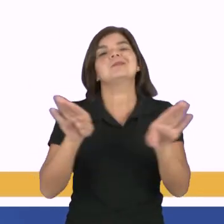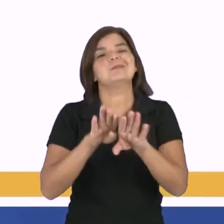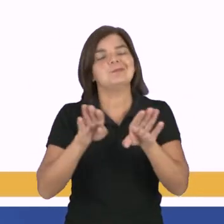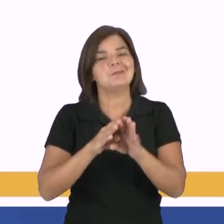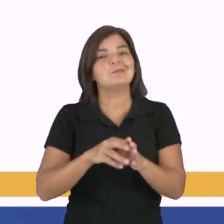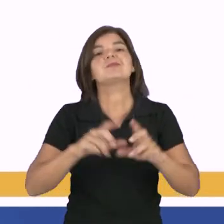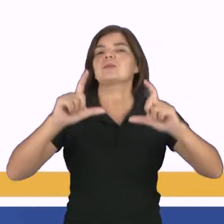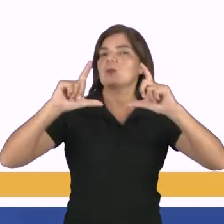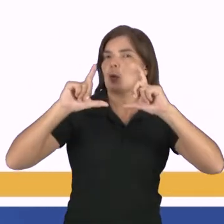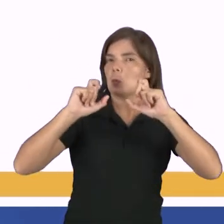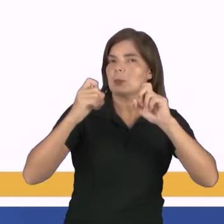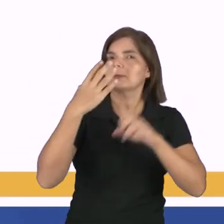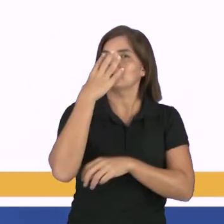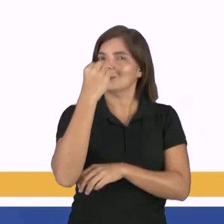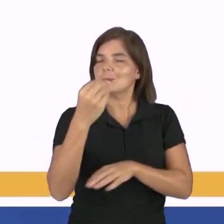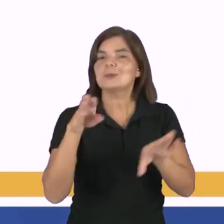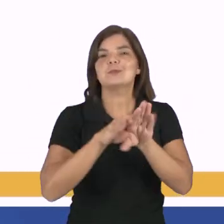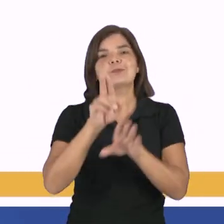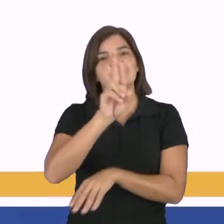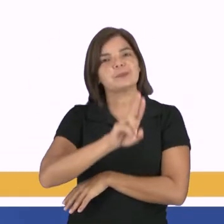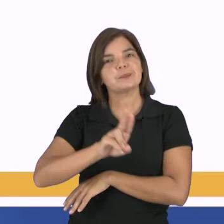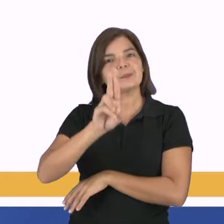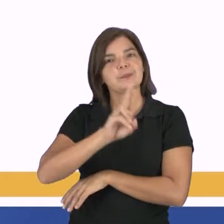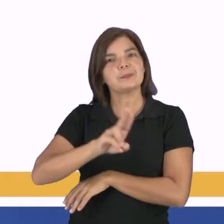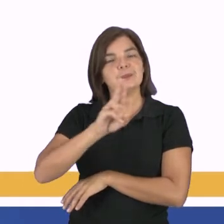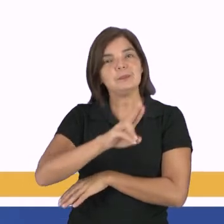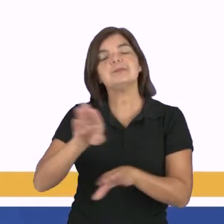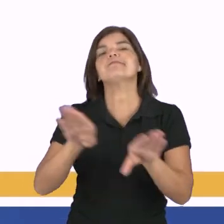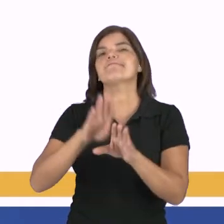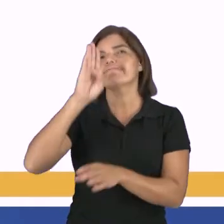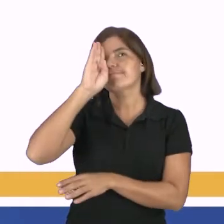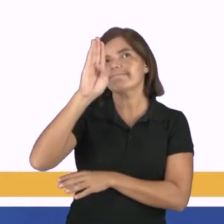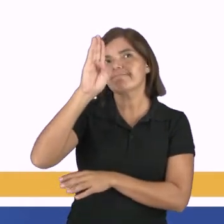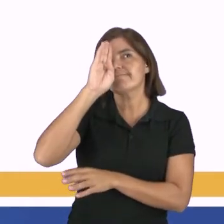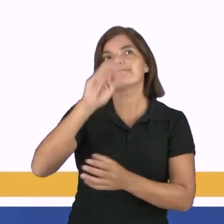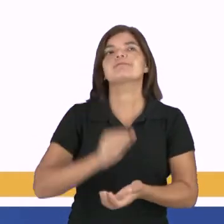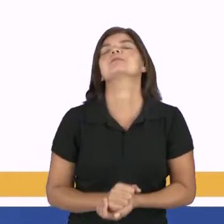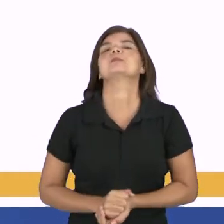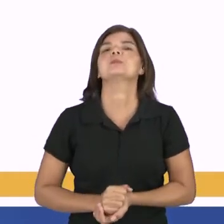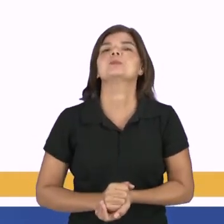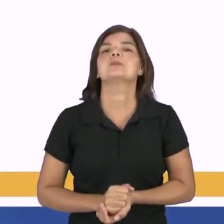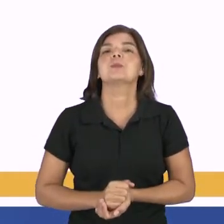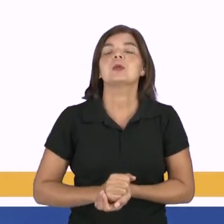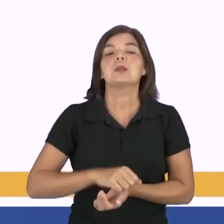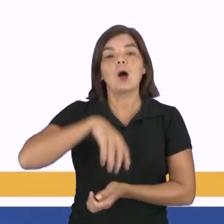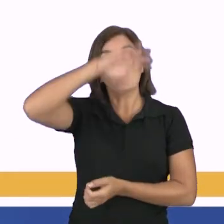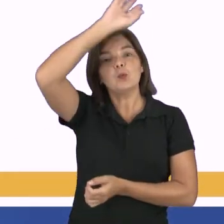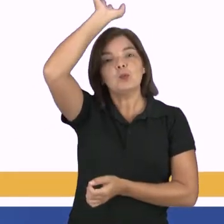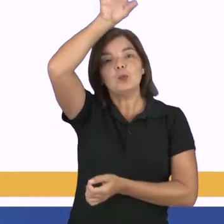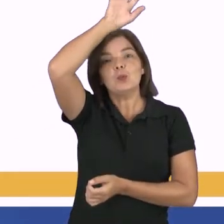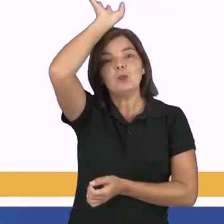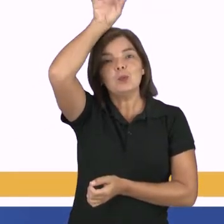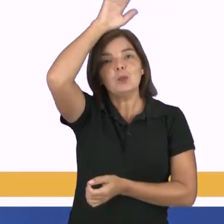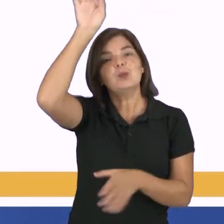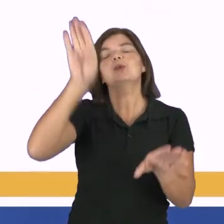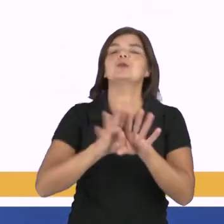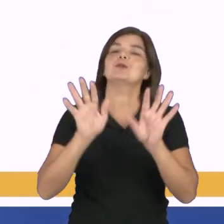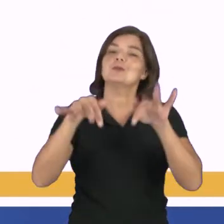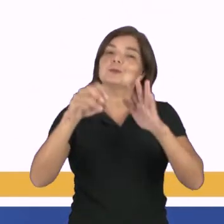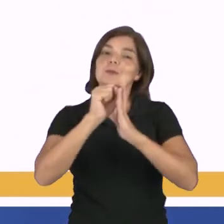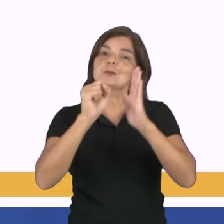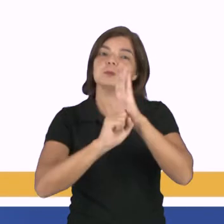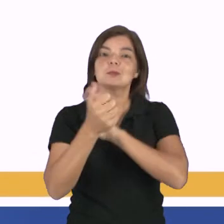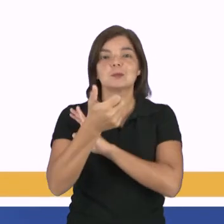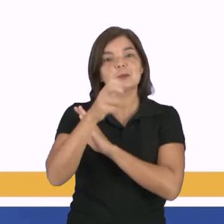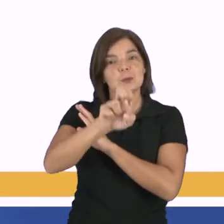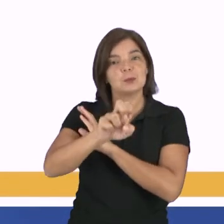imagens fotográficas também usadas para fins militares. Serviço da ambulância. Durante o fim do século XV,